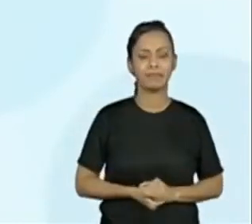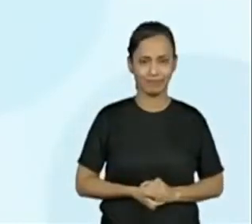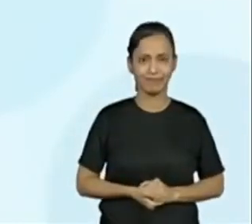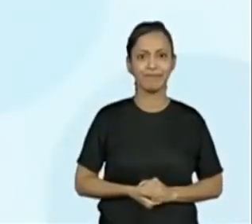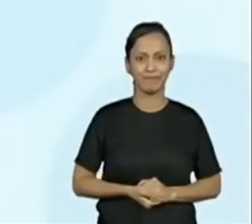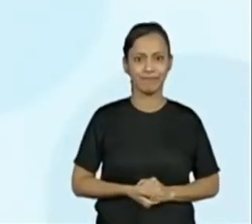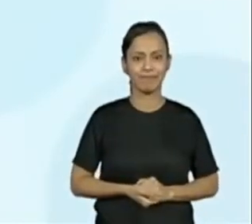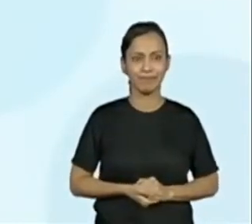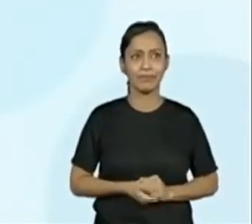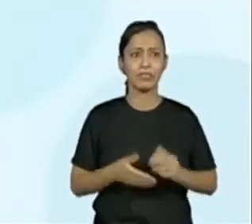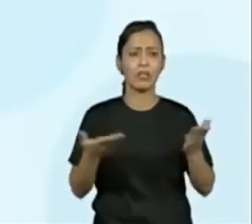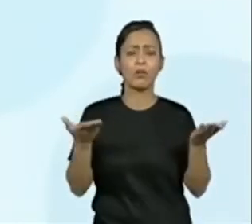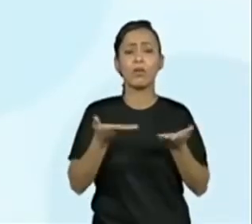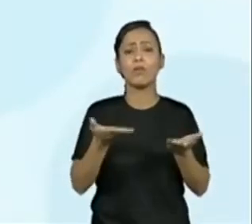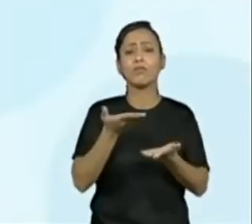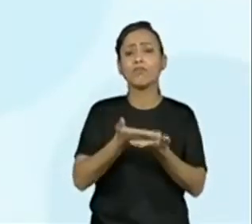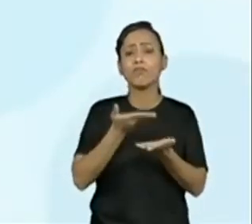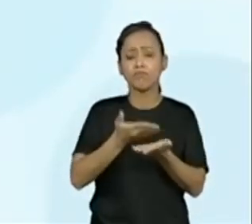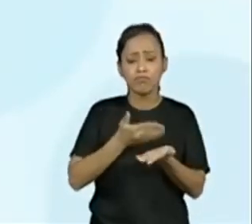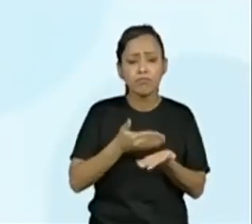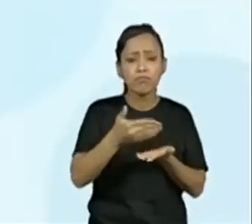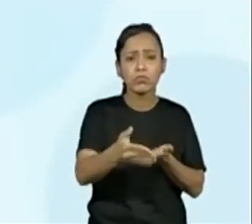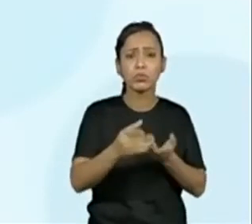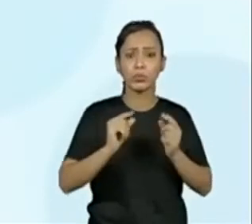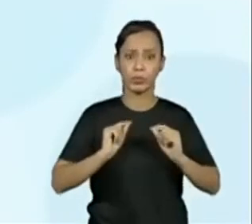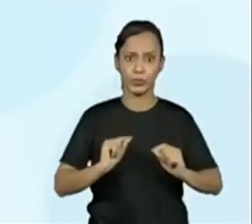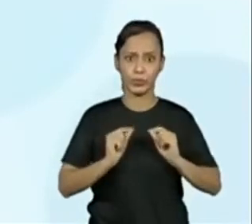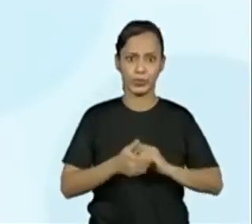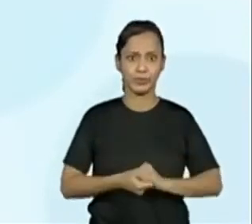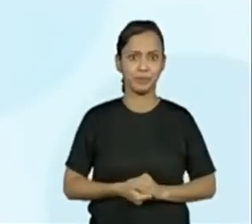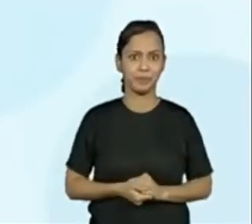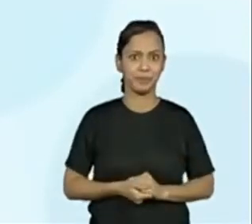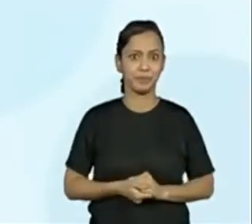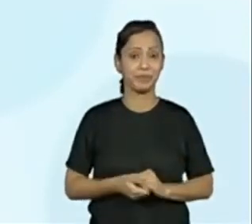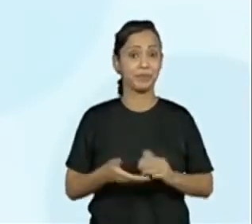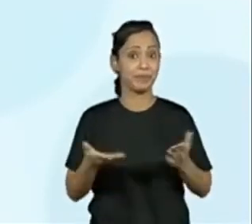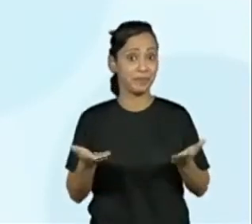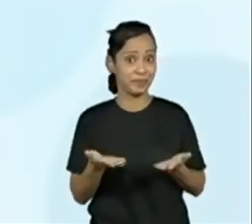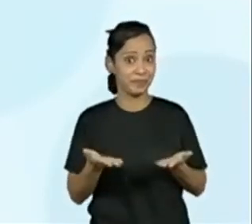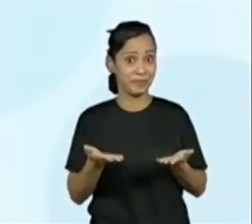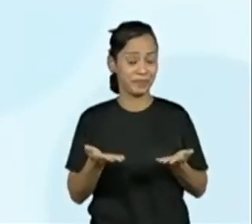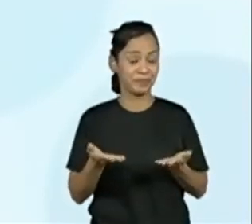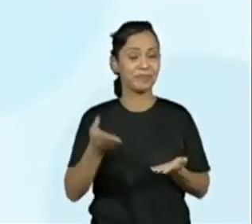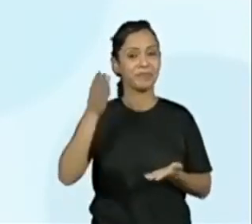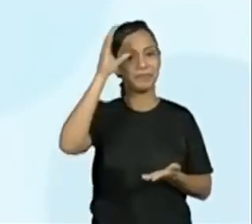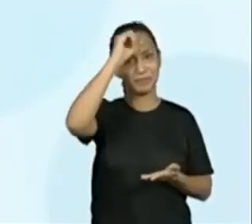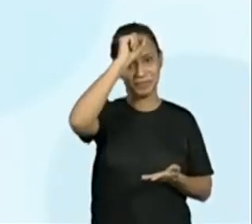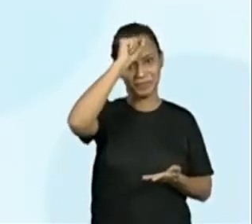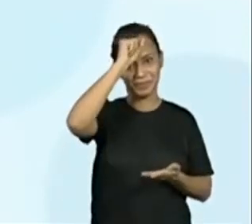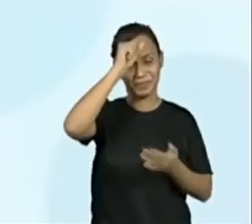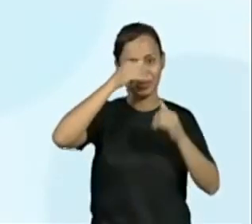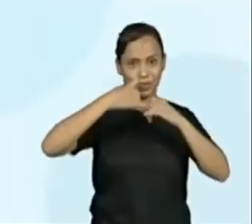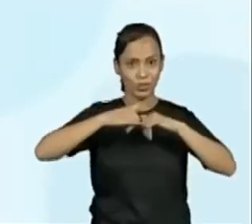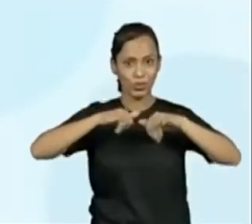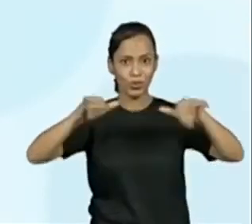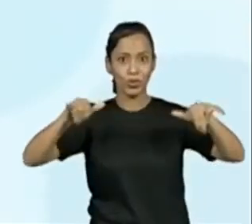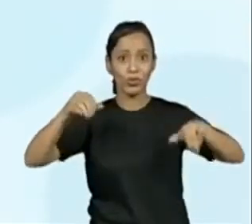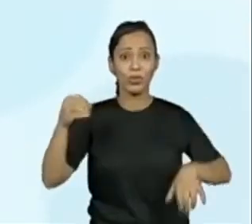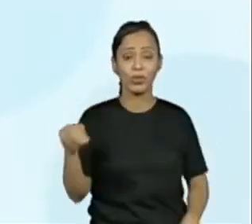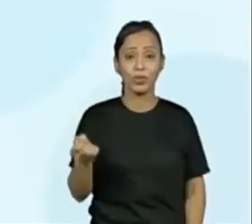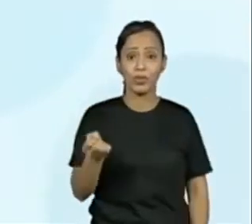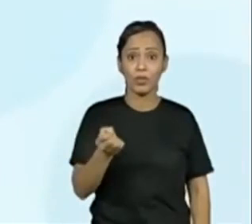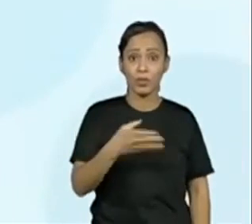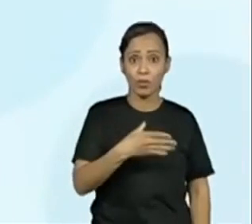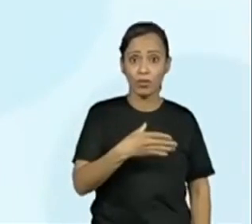o que vamos aprender? Nesta aula, você lerá mais uma notícia e descobrirá